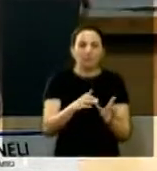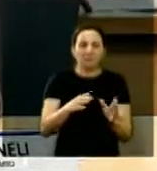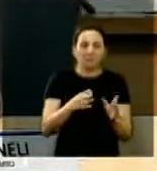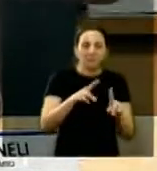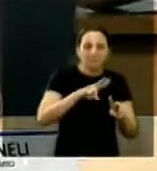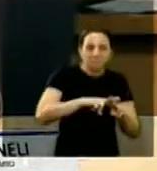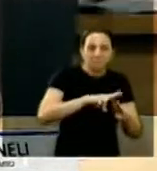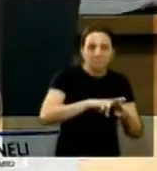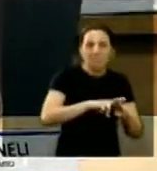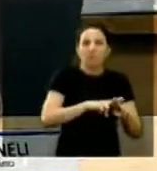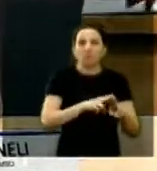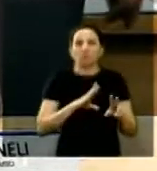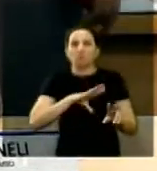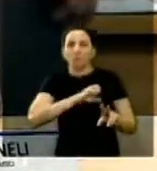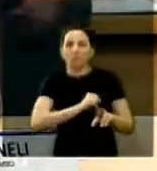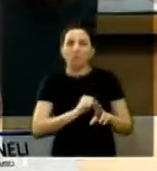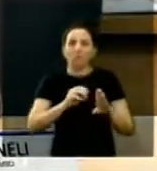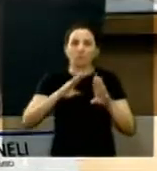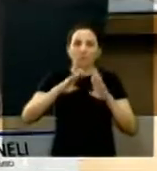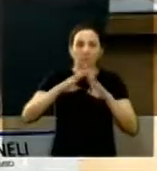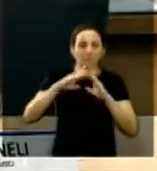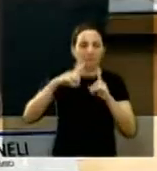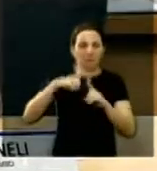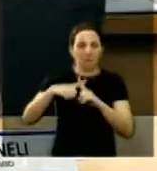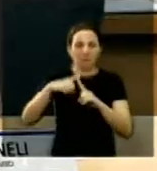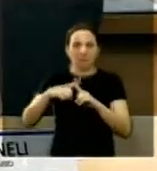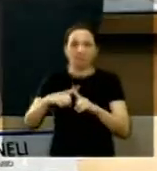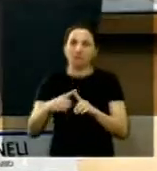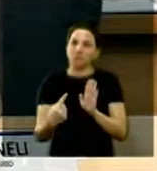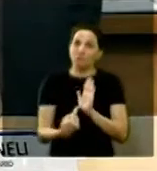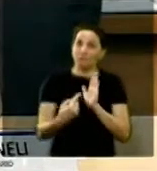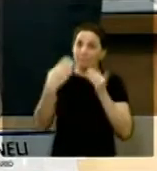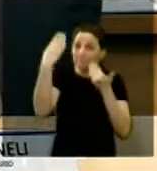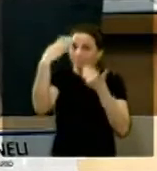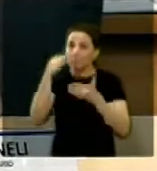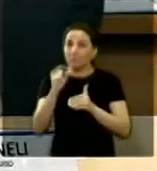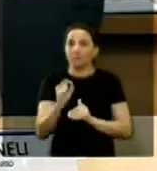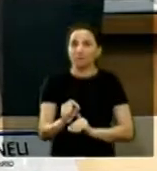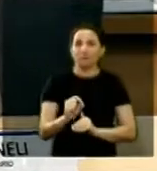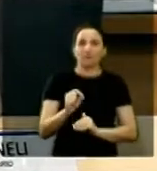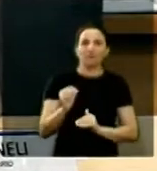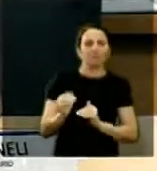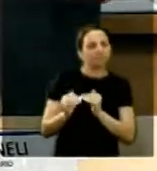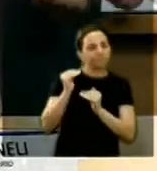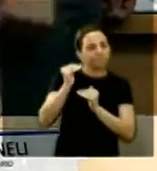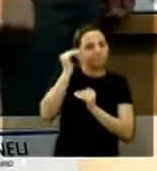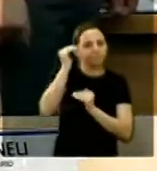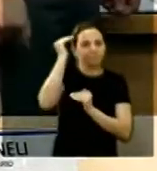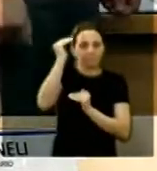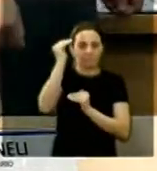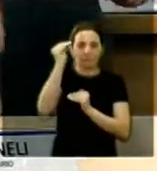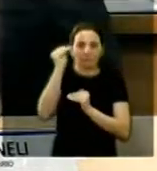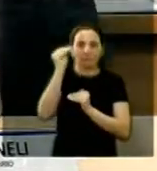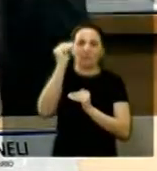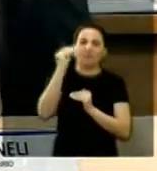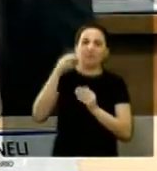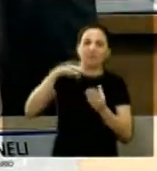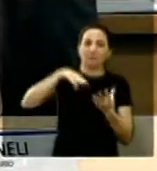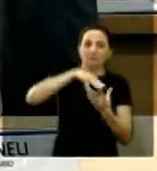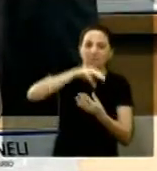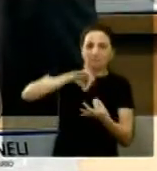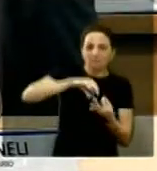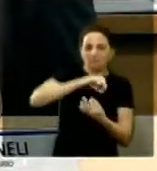pela igreja foi duramente provado em tempos de pouca compreensão hierárquica para novas correntes espirituais